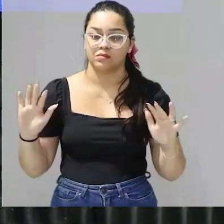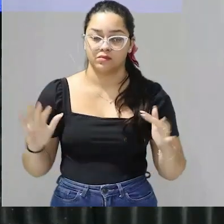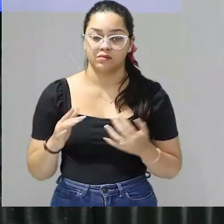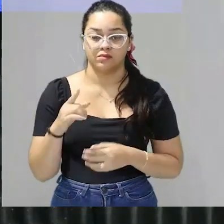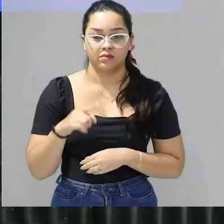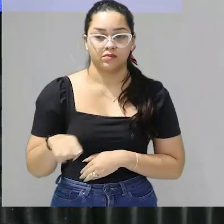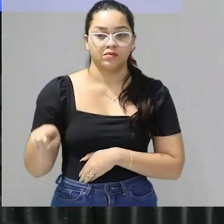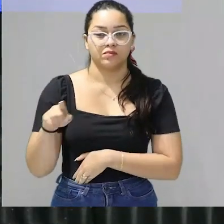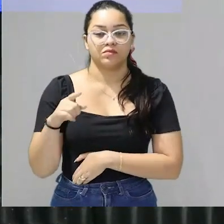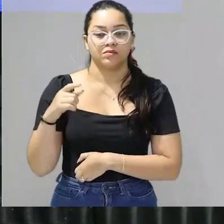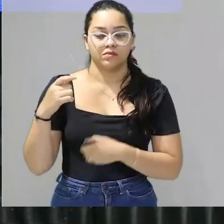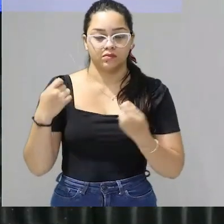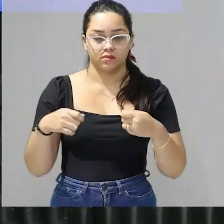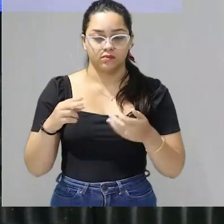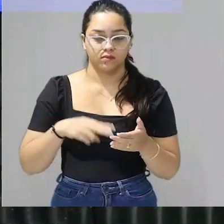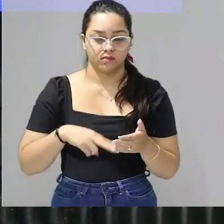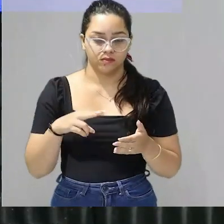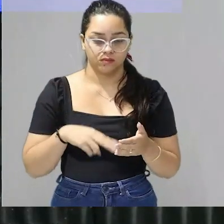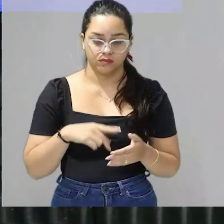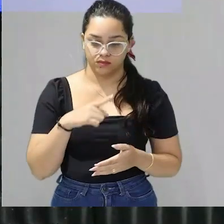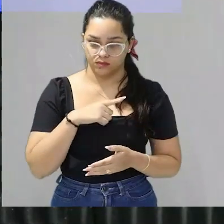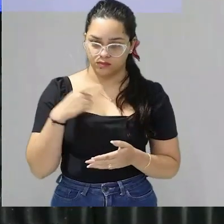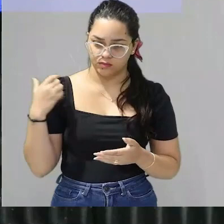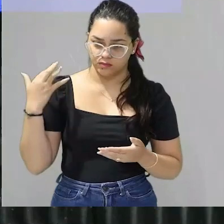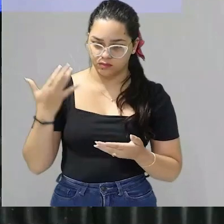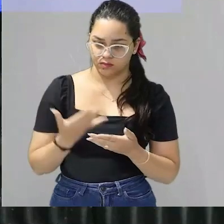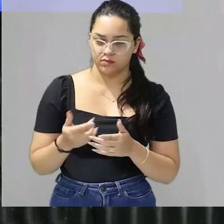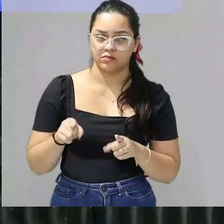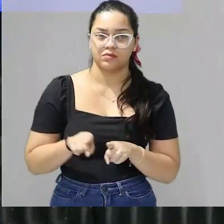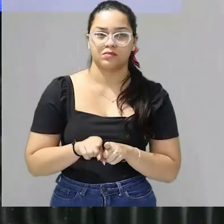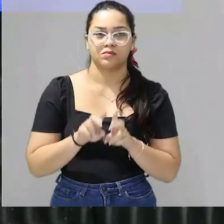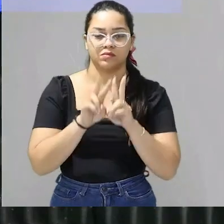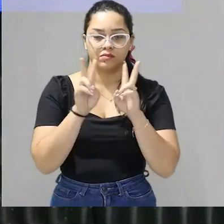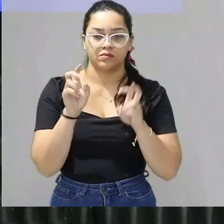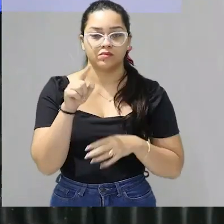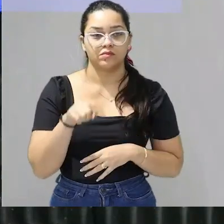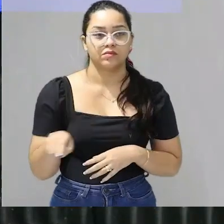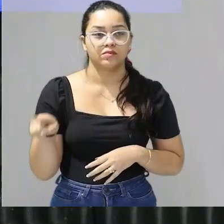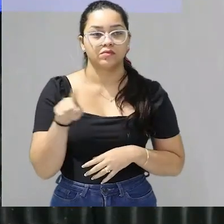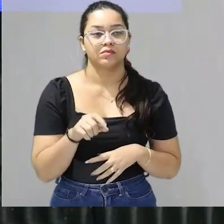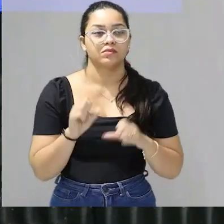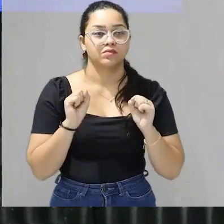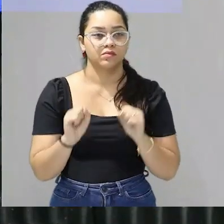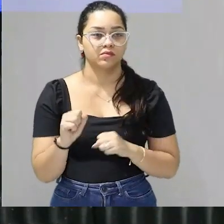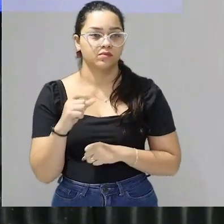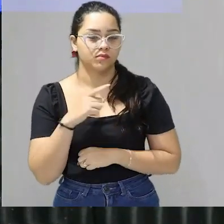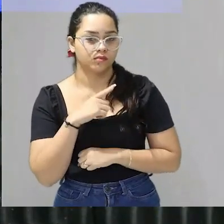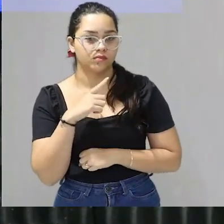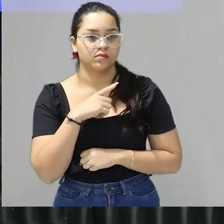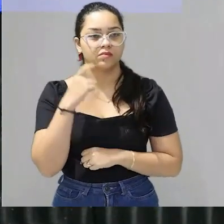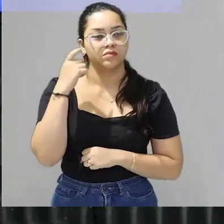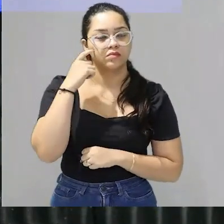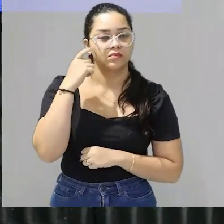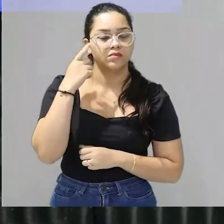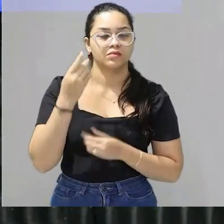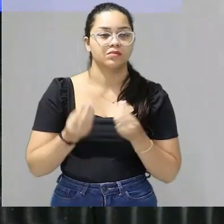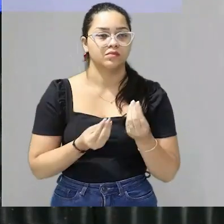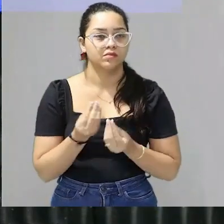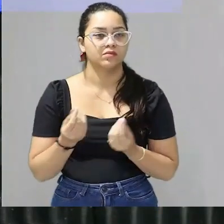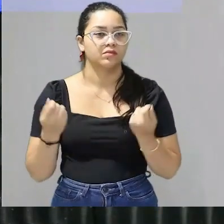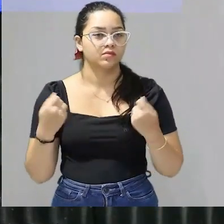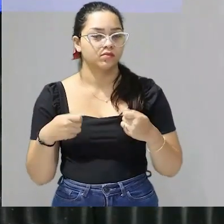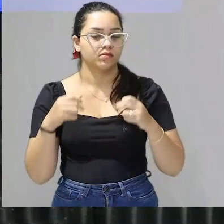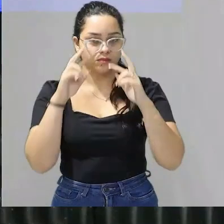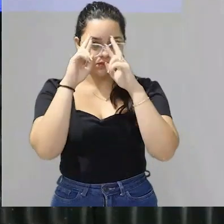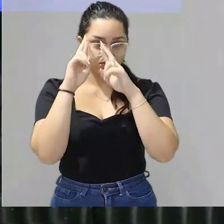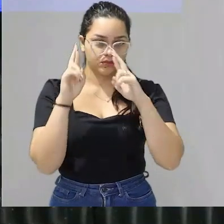vocês precisam ler o tema eu até vou fazer uma retrospectiva aqui dos temas com vocês para que vocês tenham ideia de como vocês devem